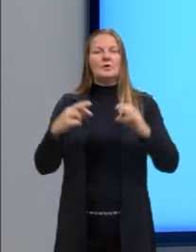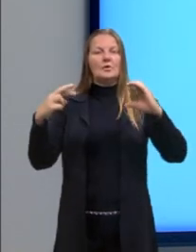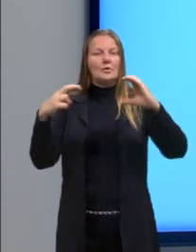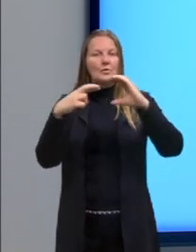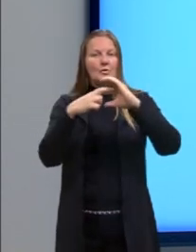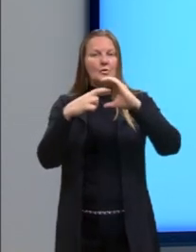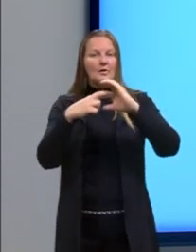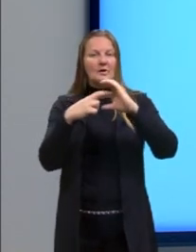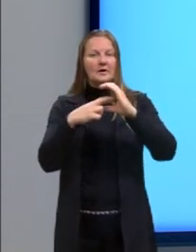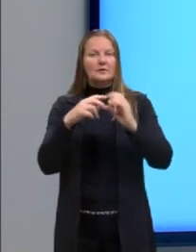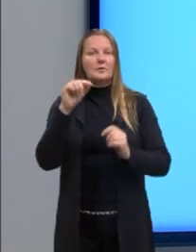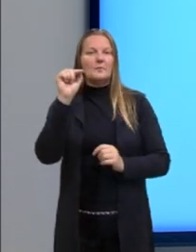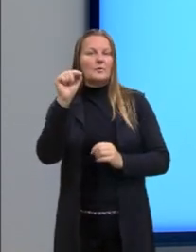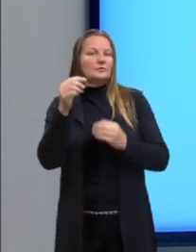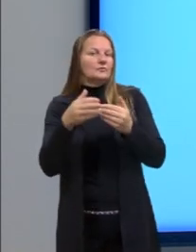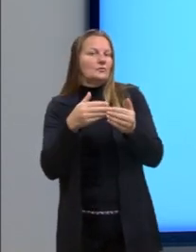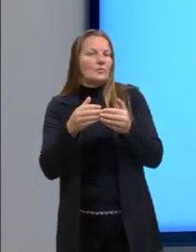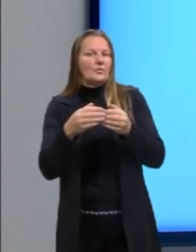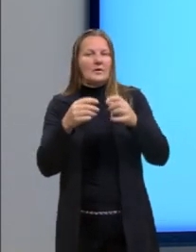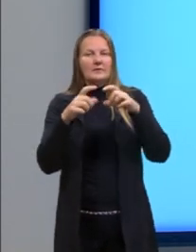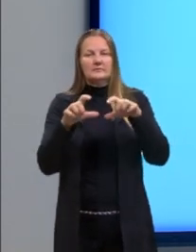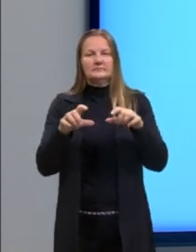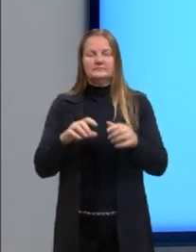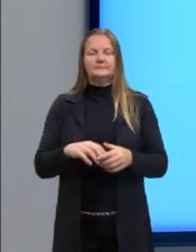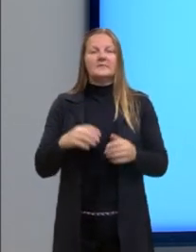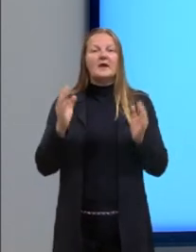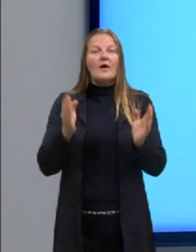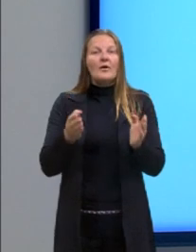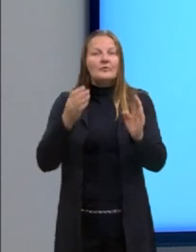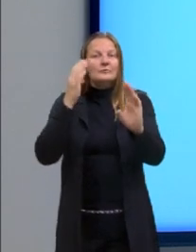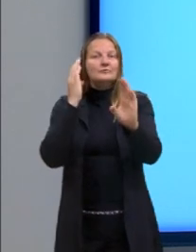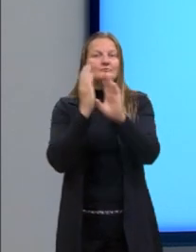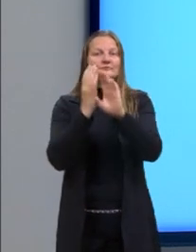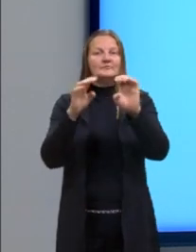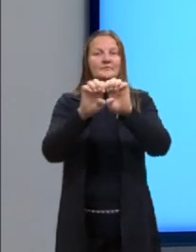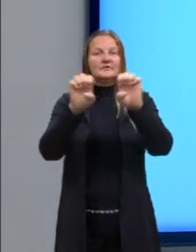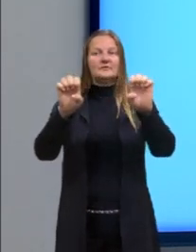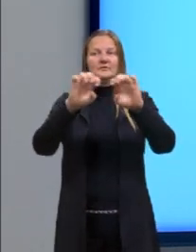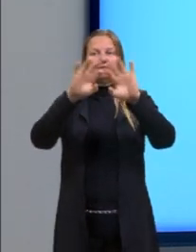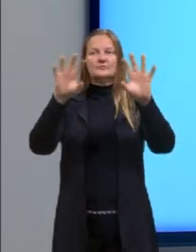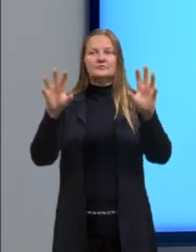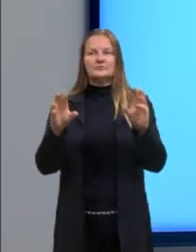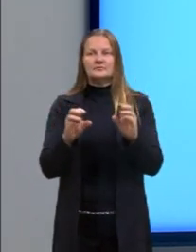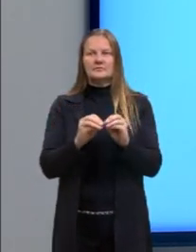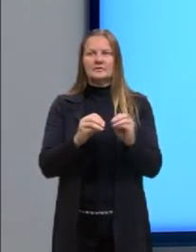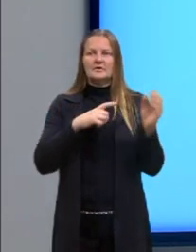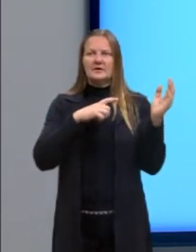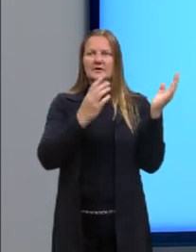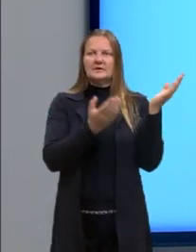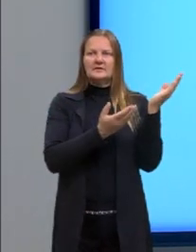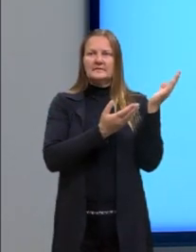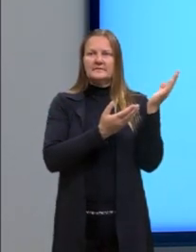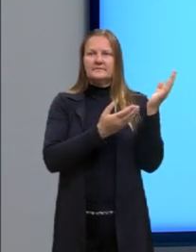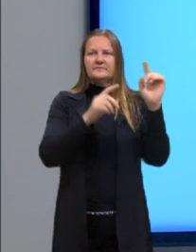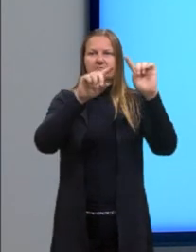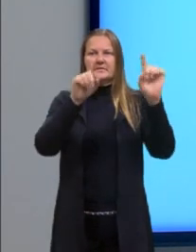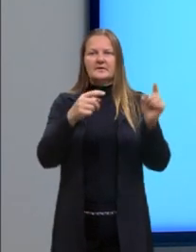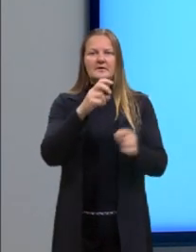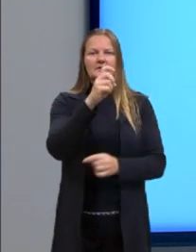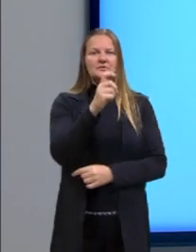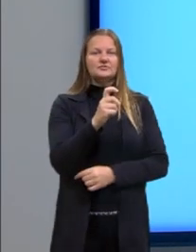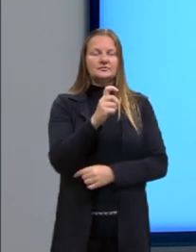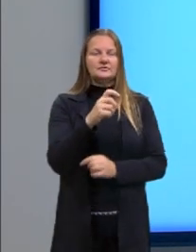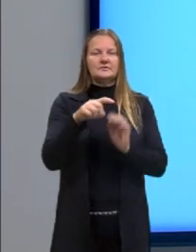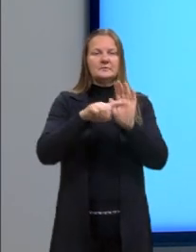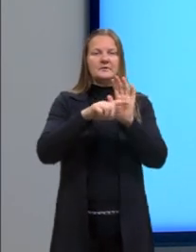e um pontinho qualquer. E aí nós chegamos na equação reduzida. Então nós temos x menos